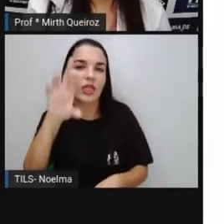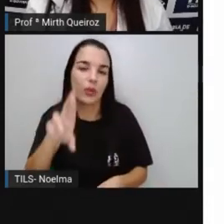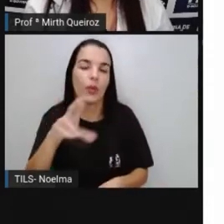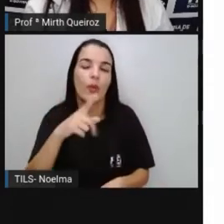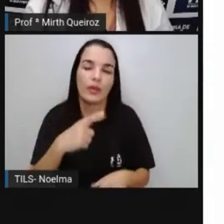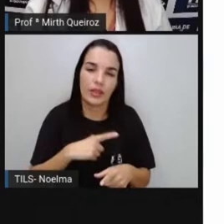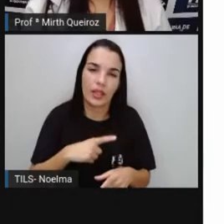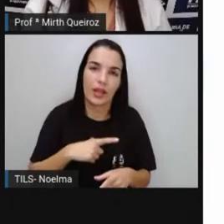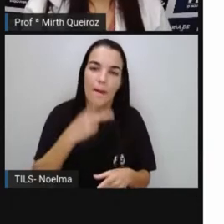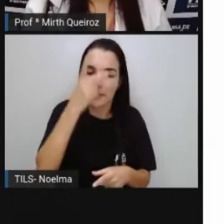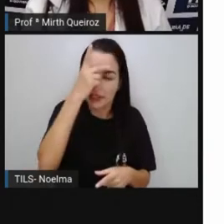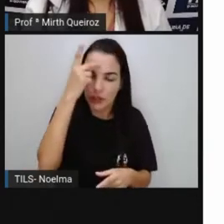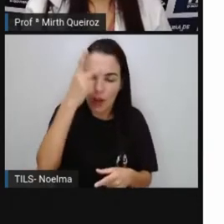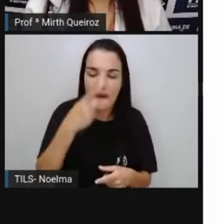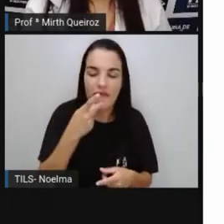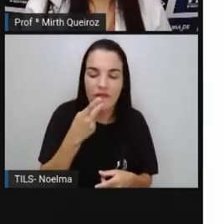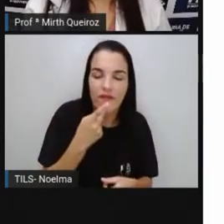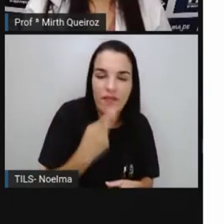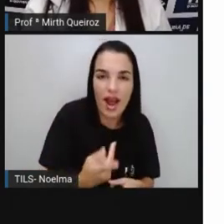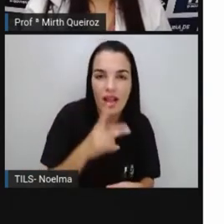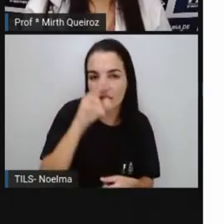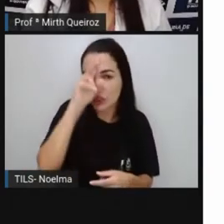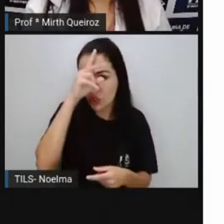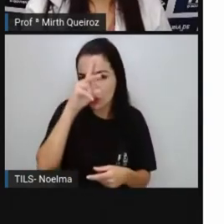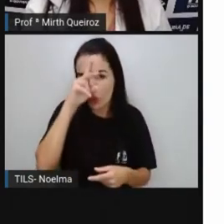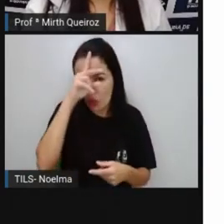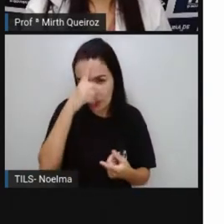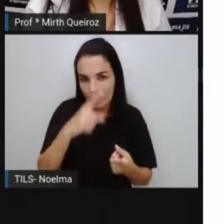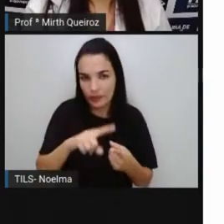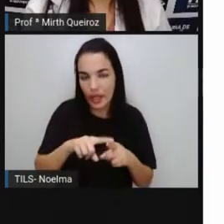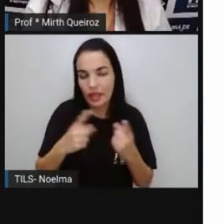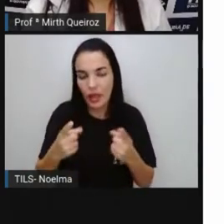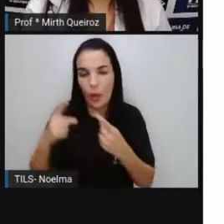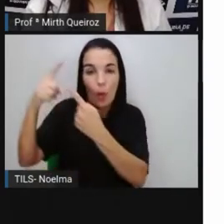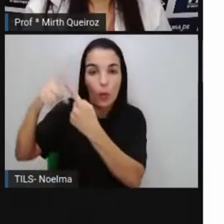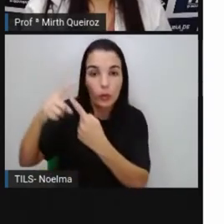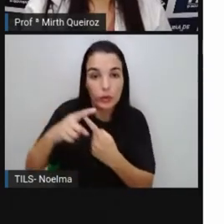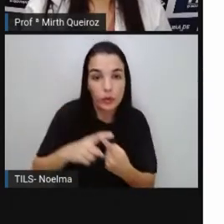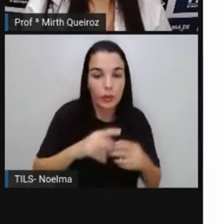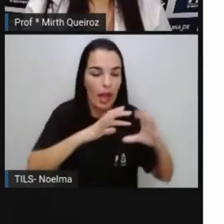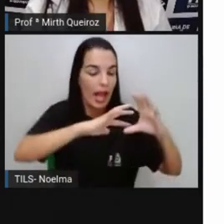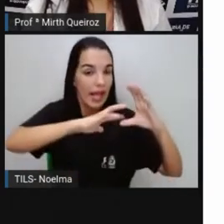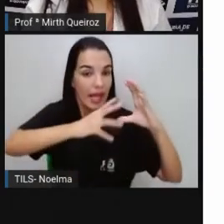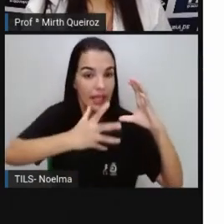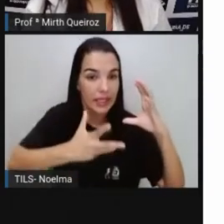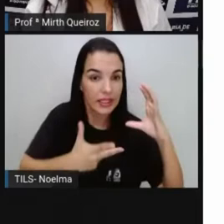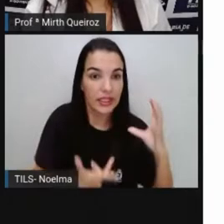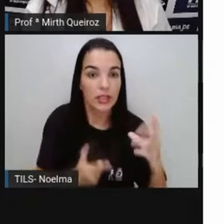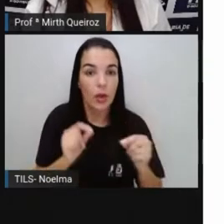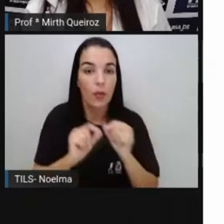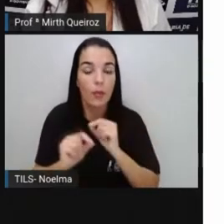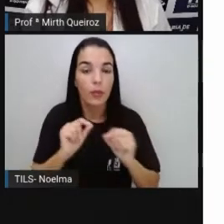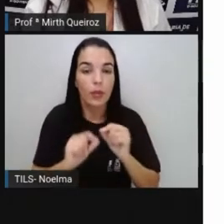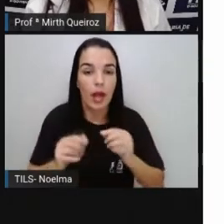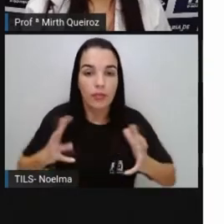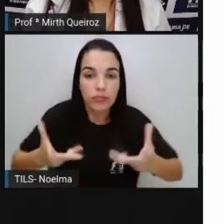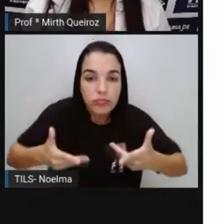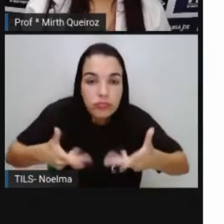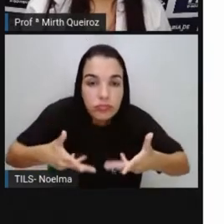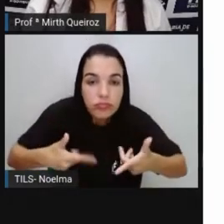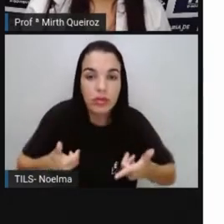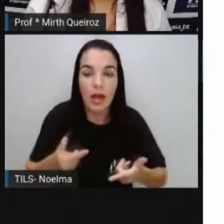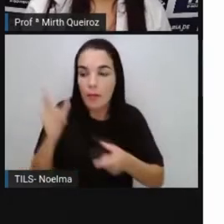certo? Os textos desse tipo se caracterizam pela apresentação das ações de personagens em